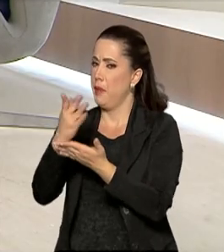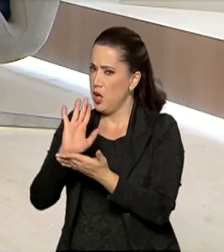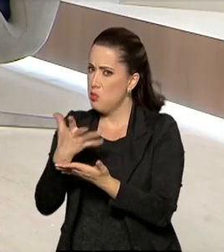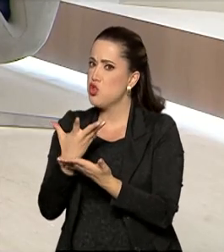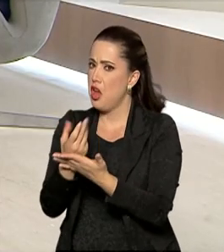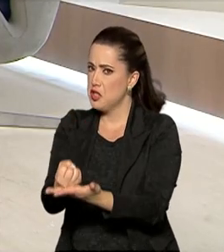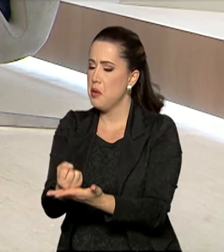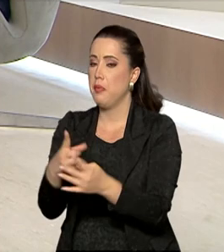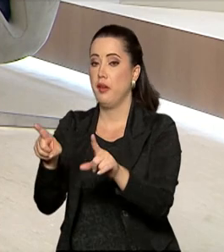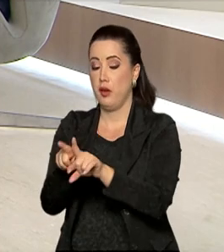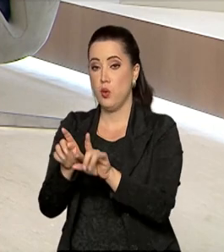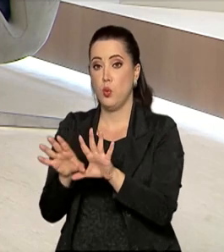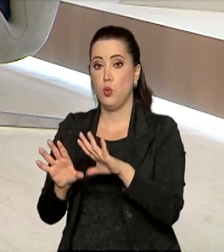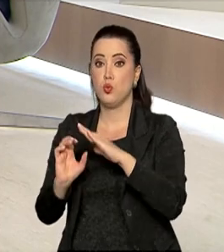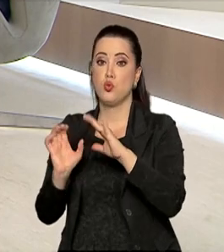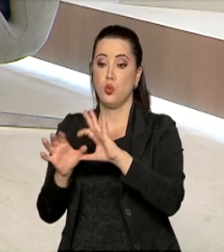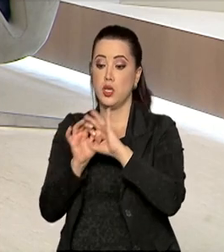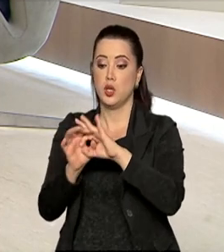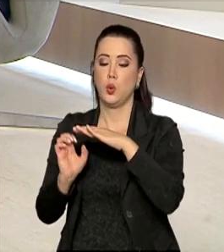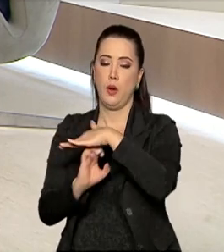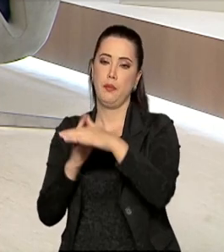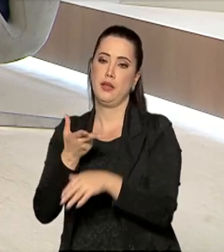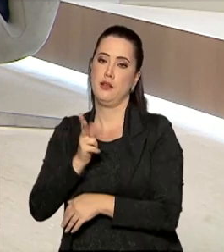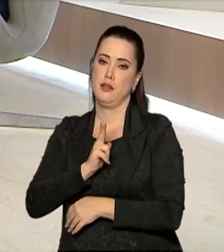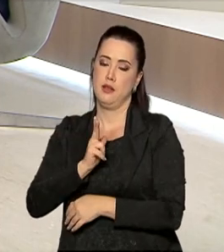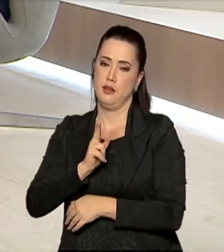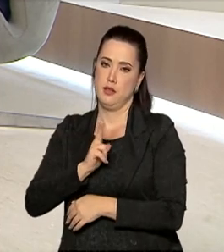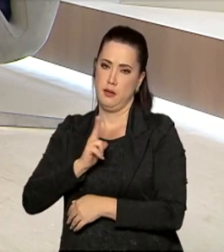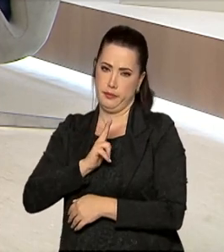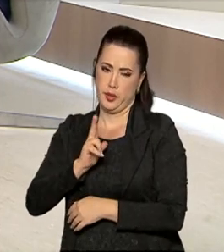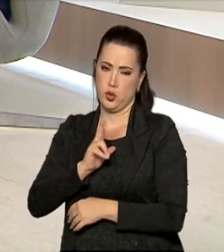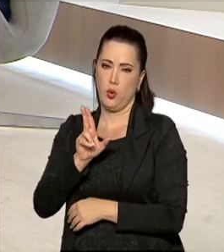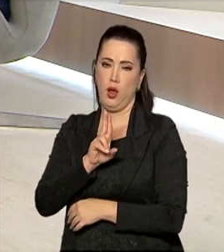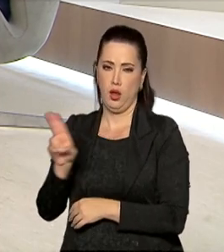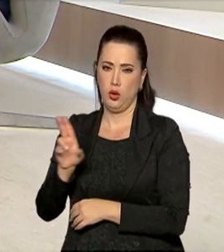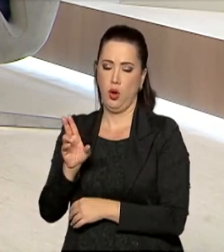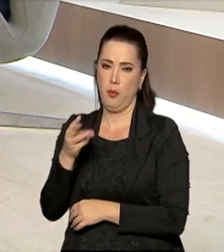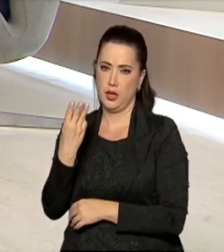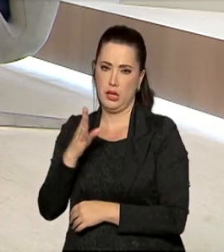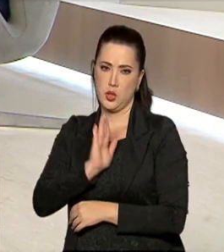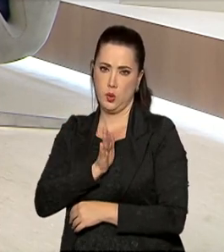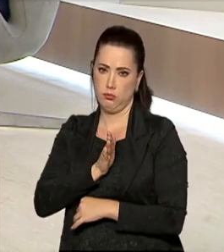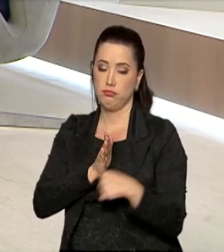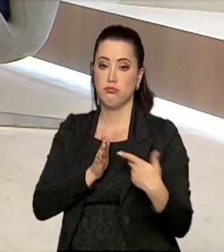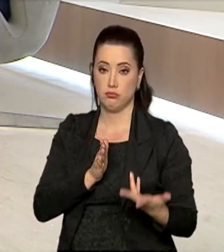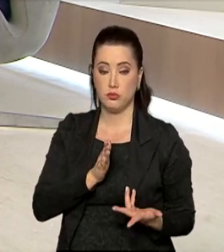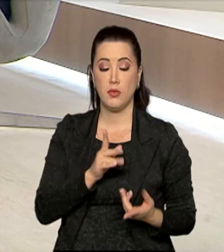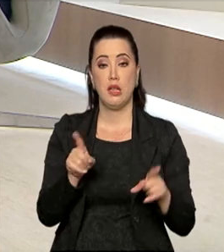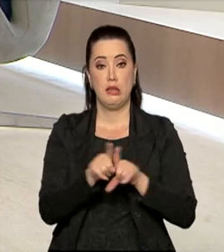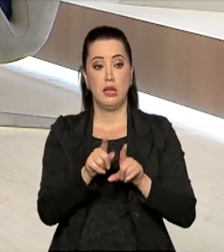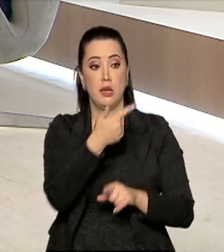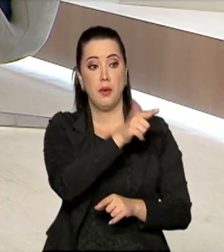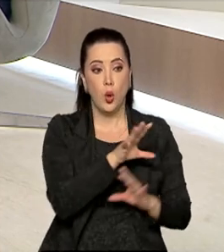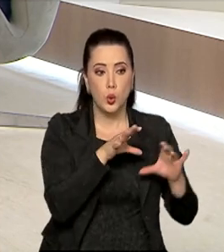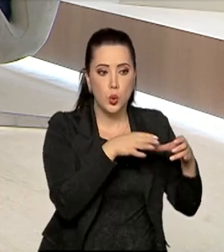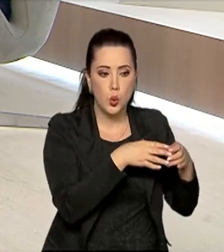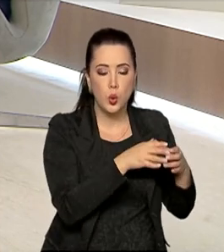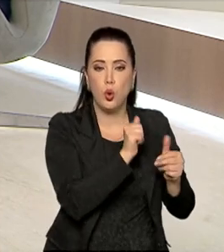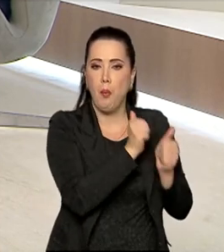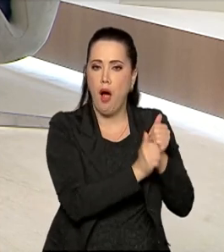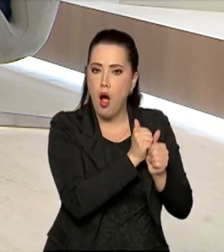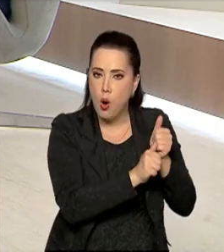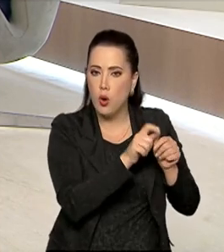Nós temos também os chavantes, que estão agora produzindo arroz, os bacairis, que também estão produzindo